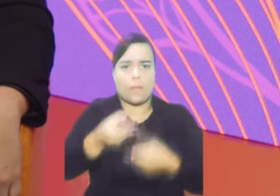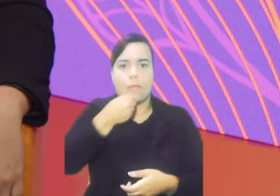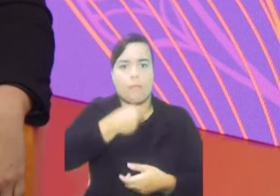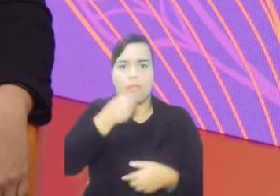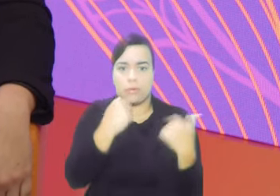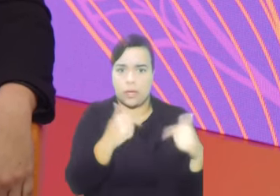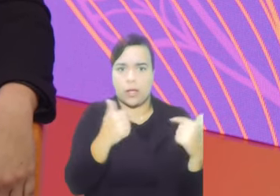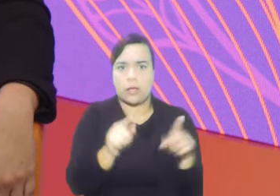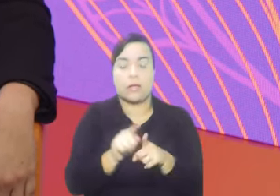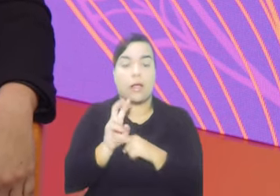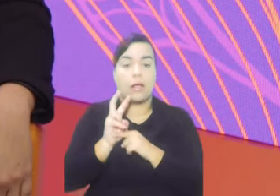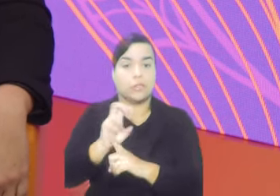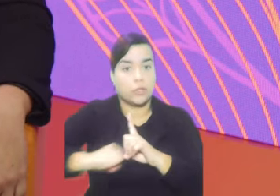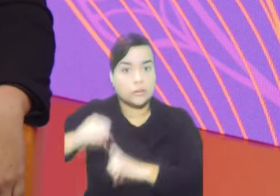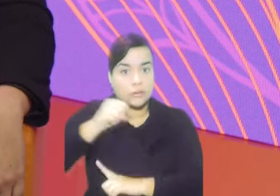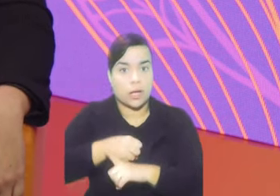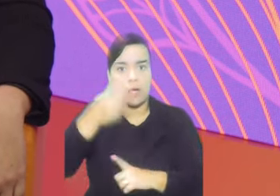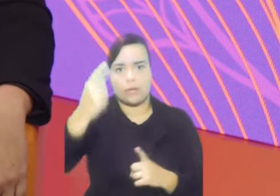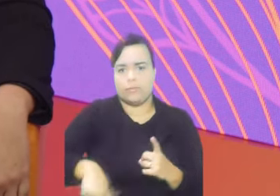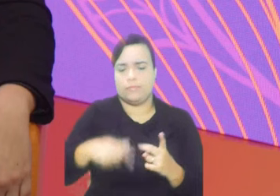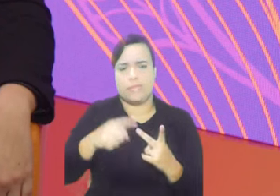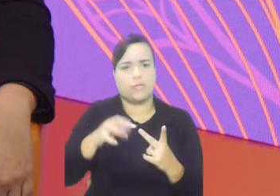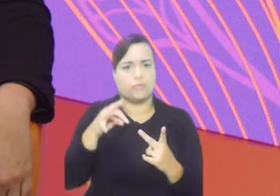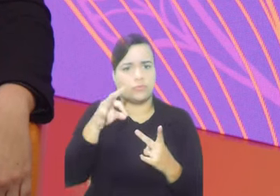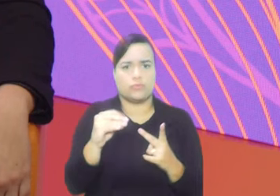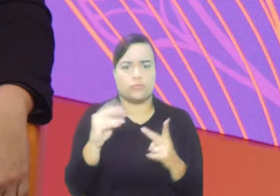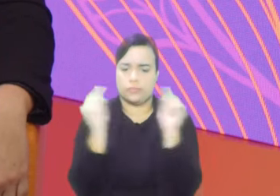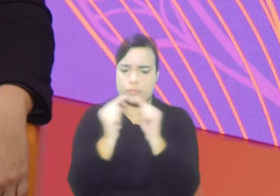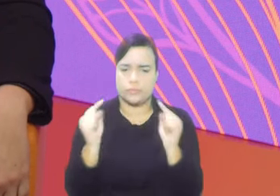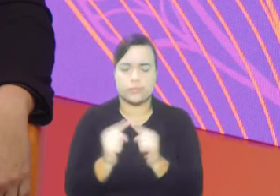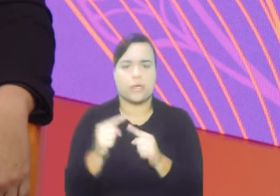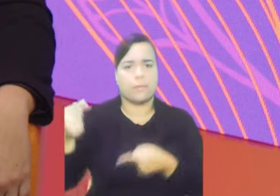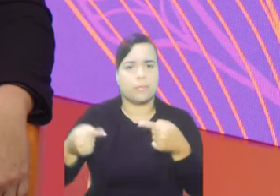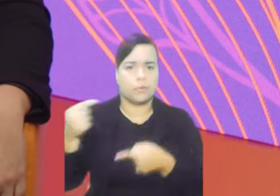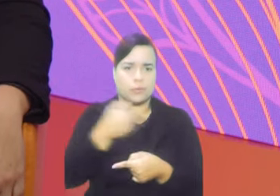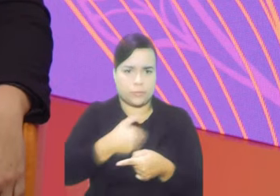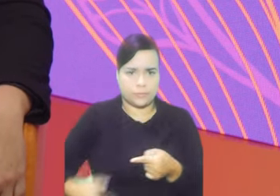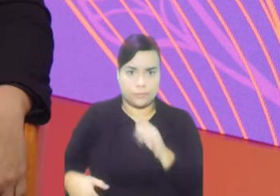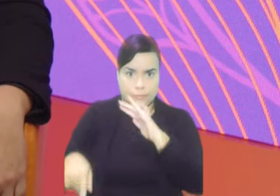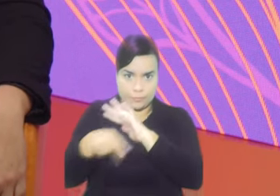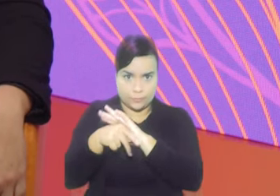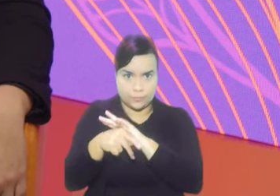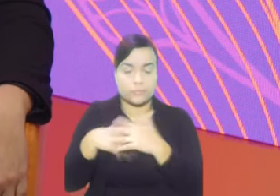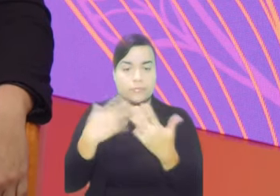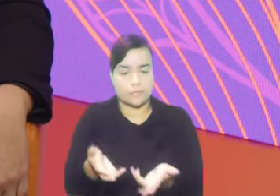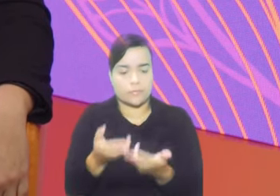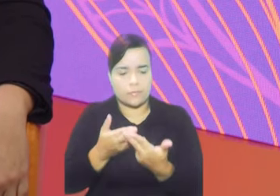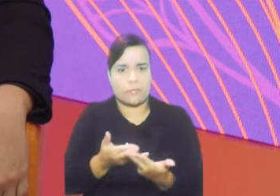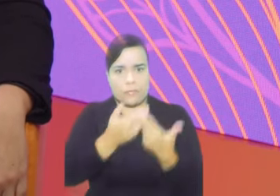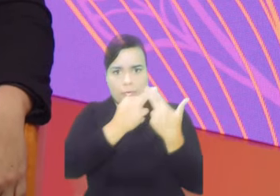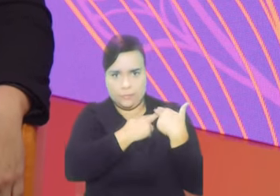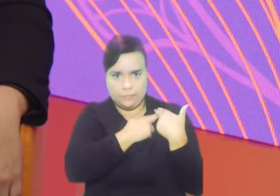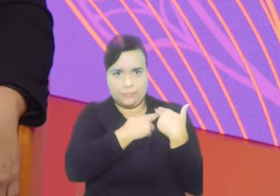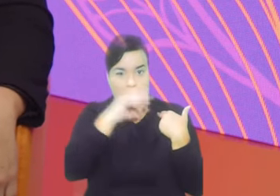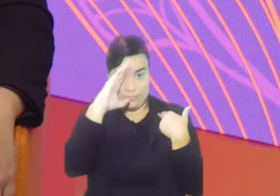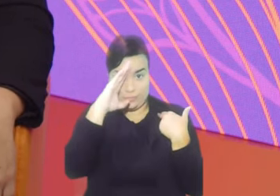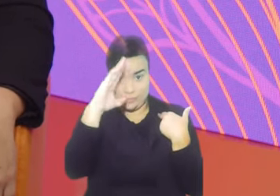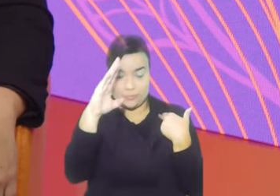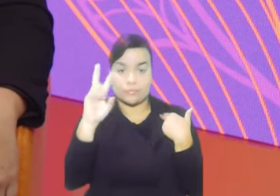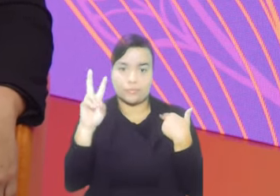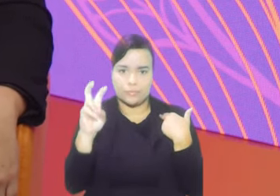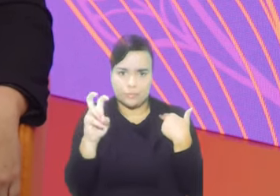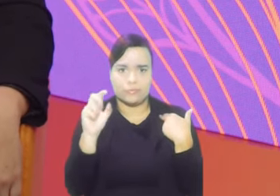trabalho, assistência social, e tudo isso sempre articulado com as políticas públicas. A responsabilidade